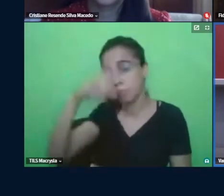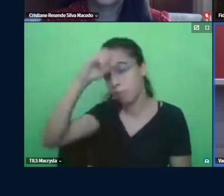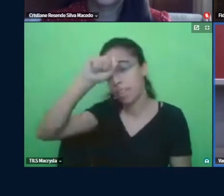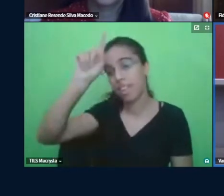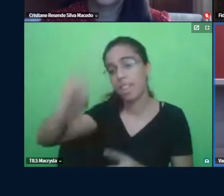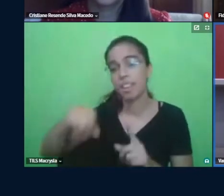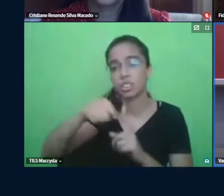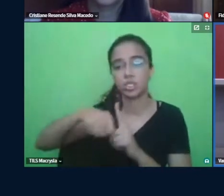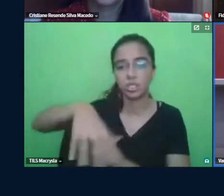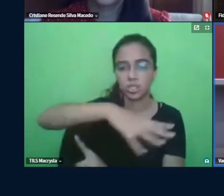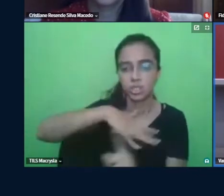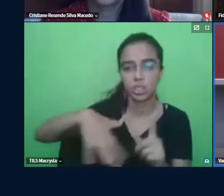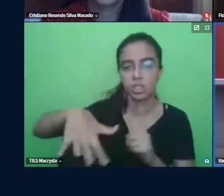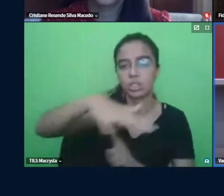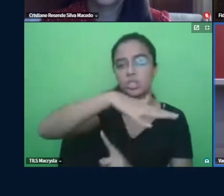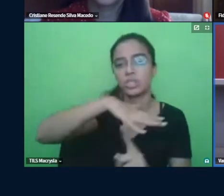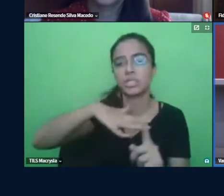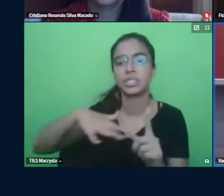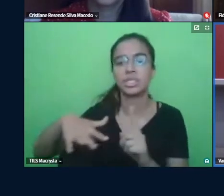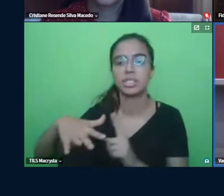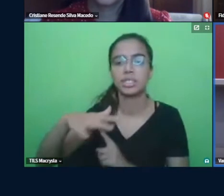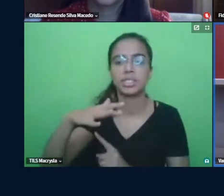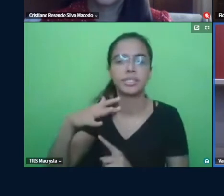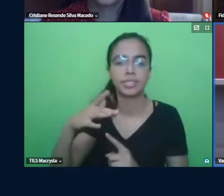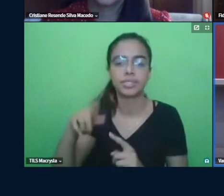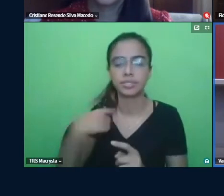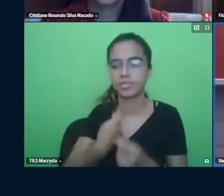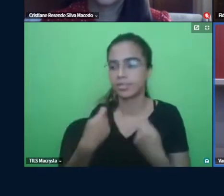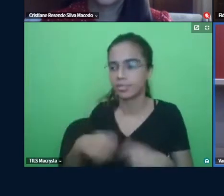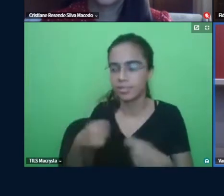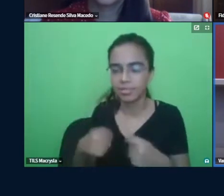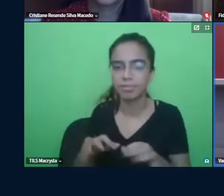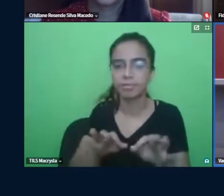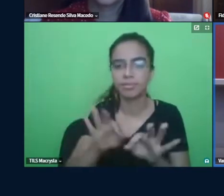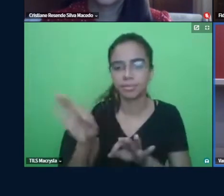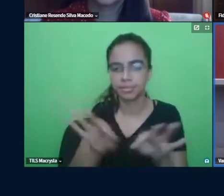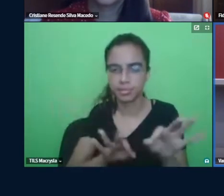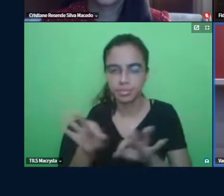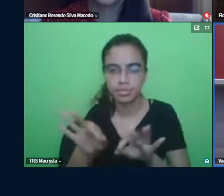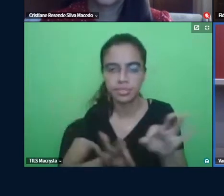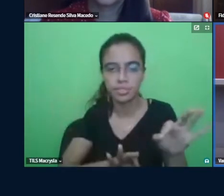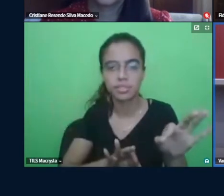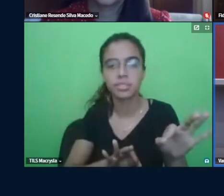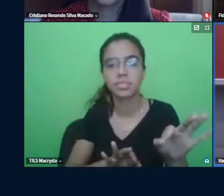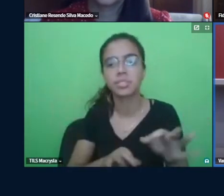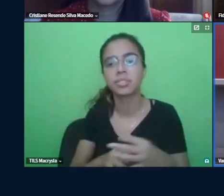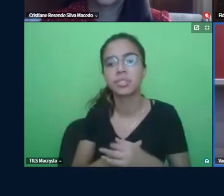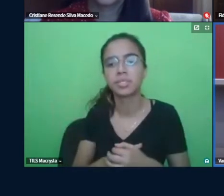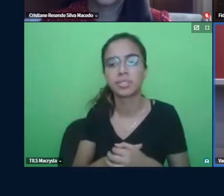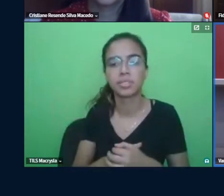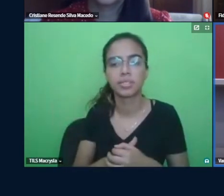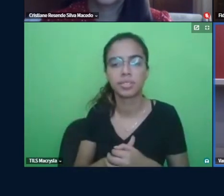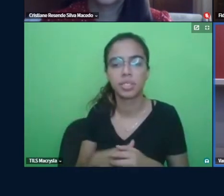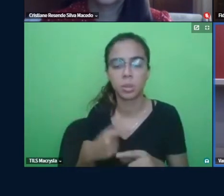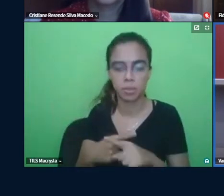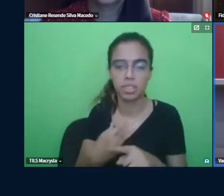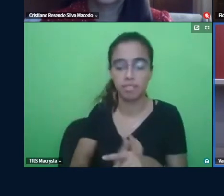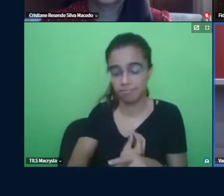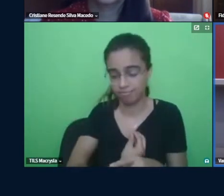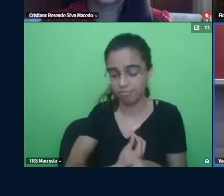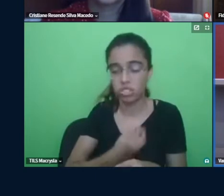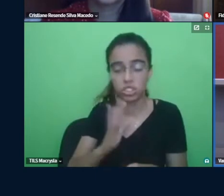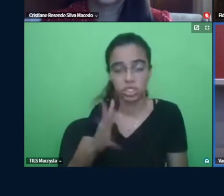precisa não ir se preparando né para essa para a realidade que já existe né